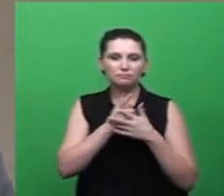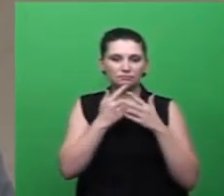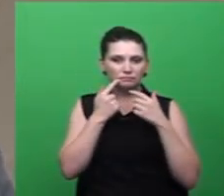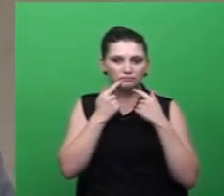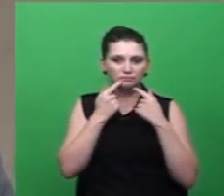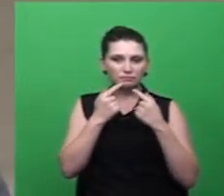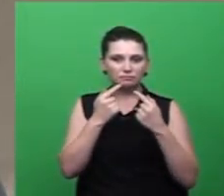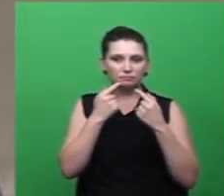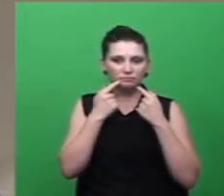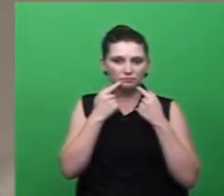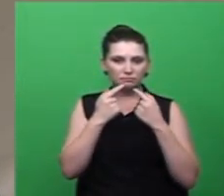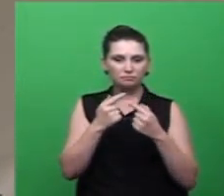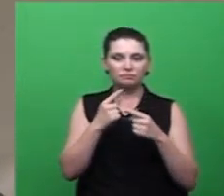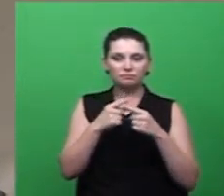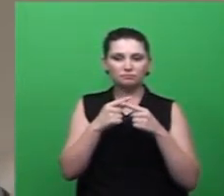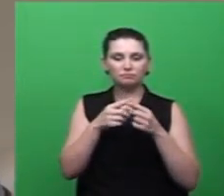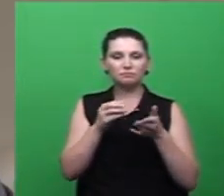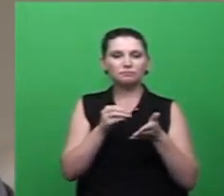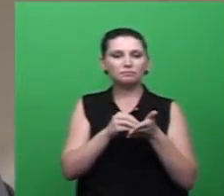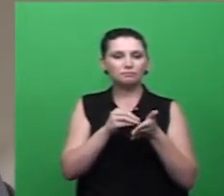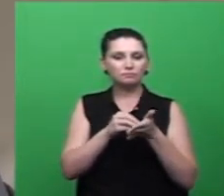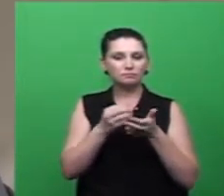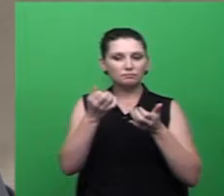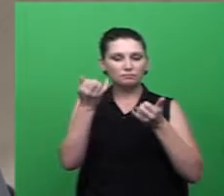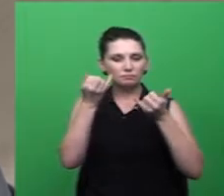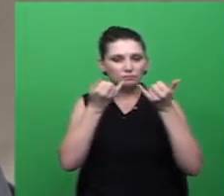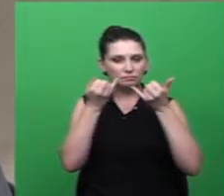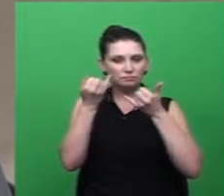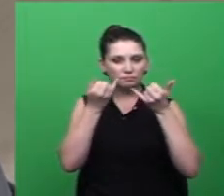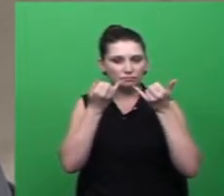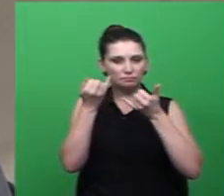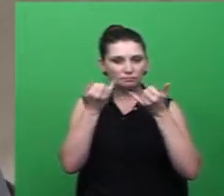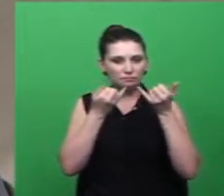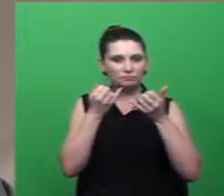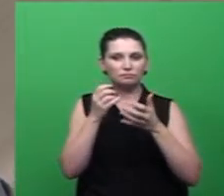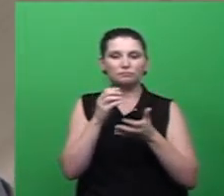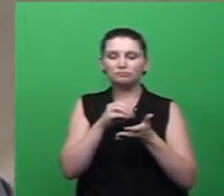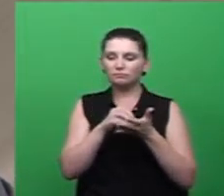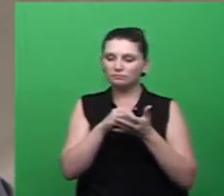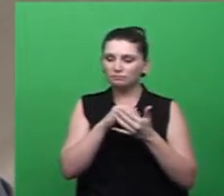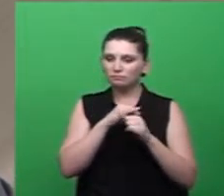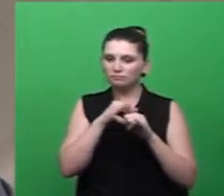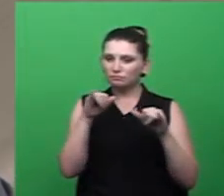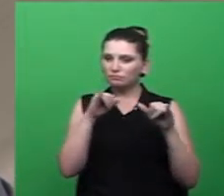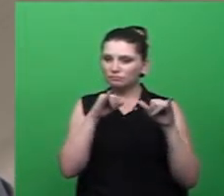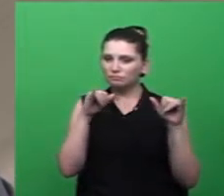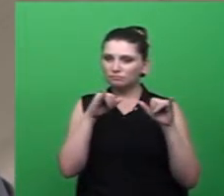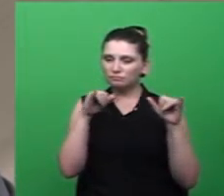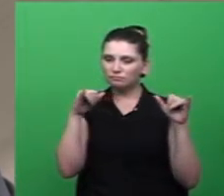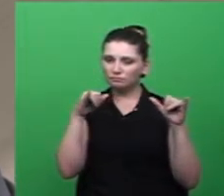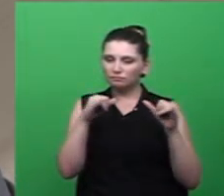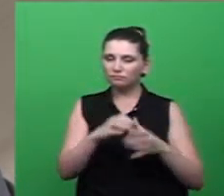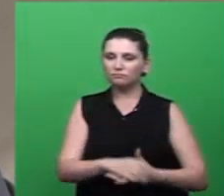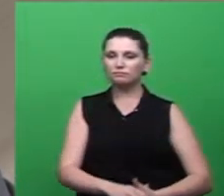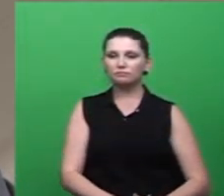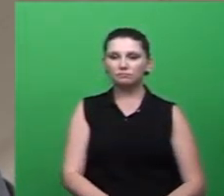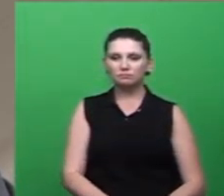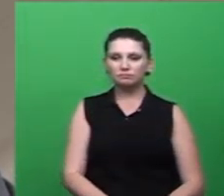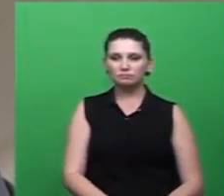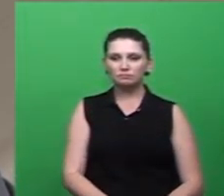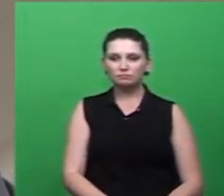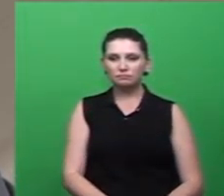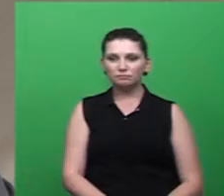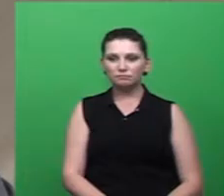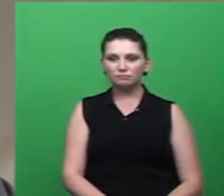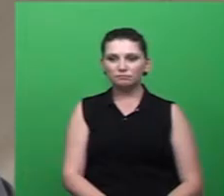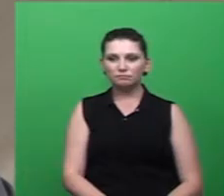em sua grande maioria por falta de informação sobre a ação desse mosquito e o método de transmissão dessa doença. Eu já antecipo